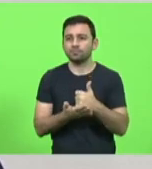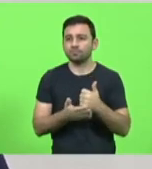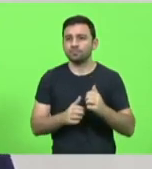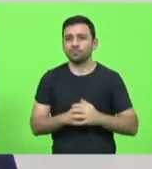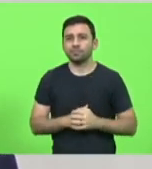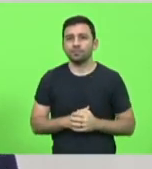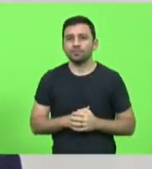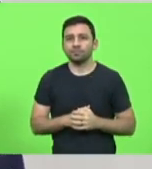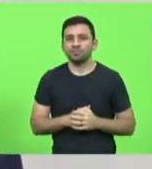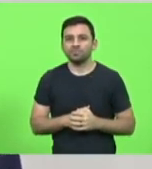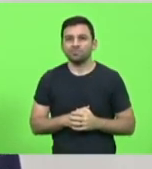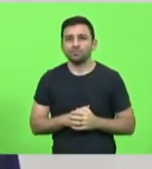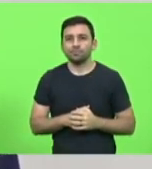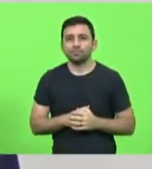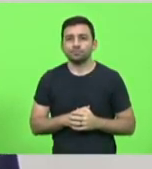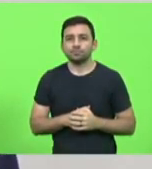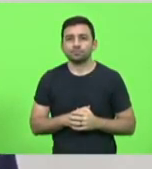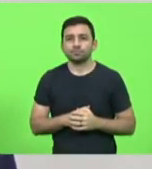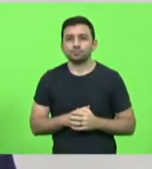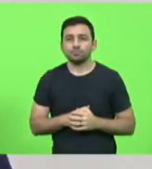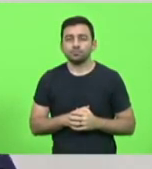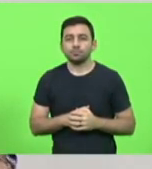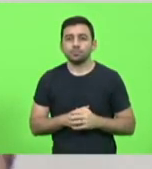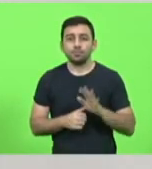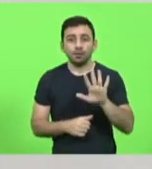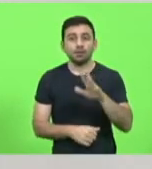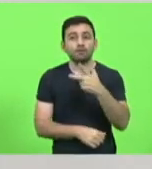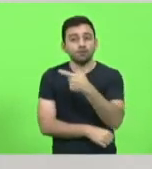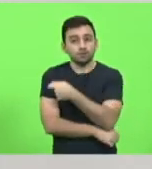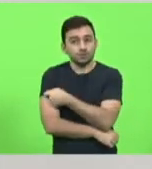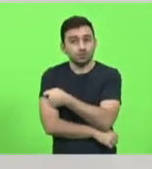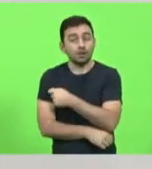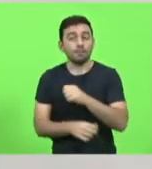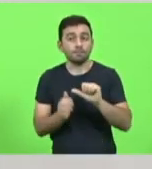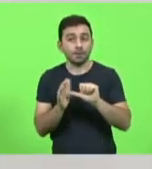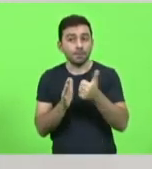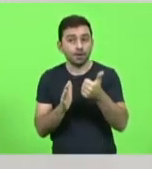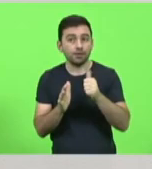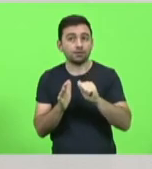Mas a vacina, primeira dose, segunda dose,